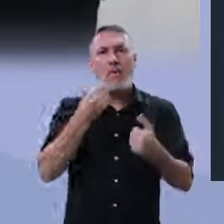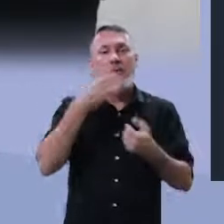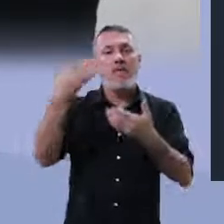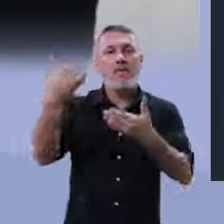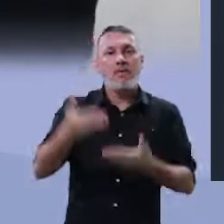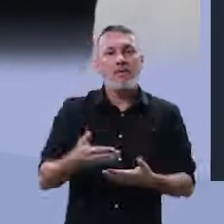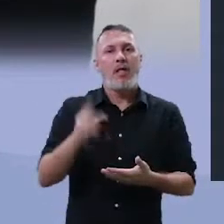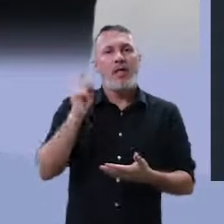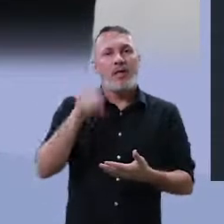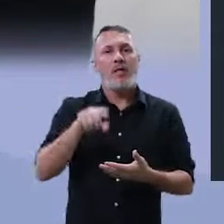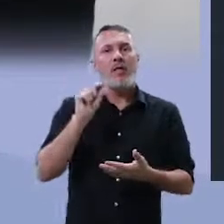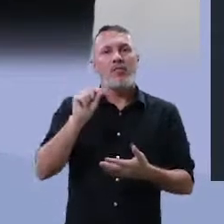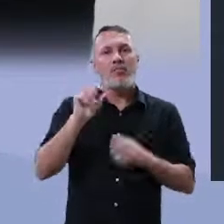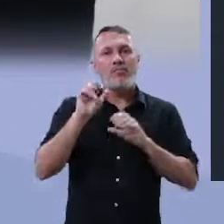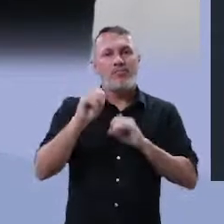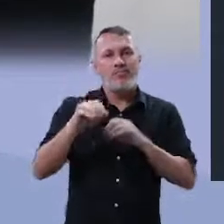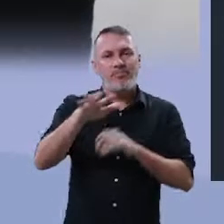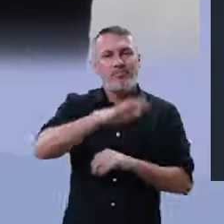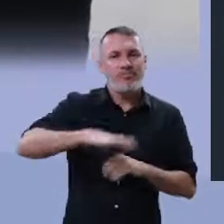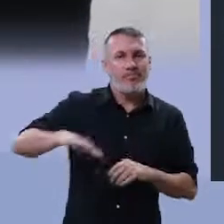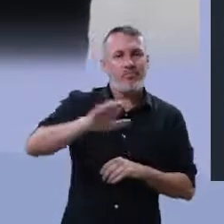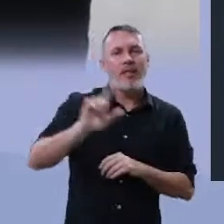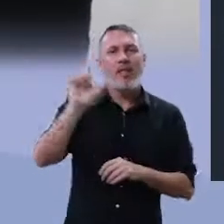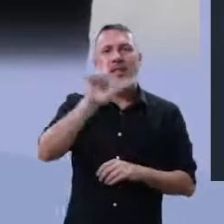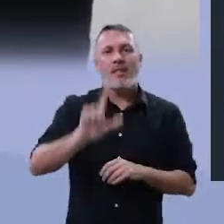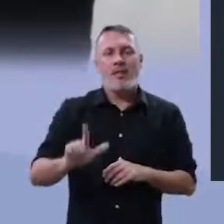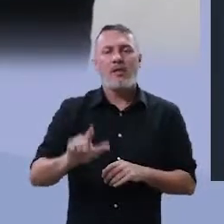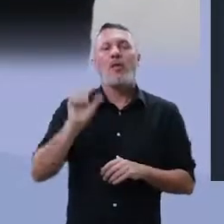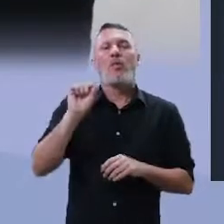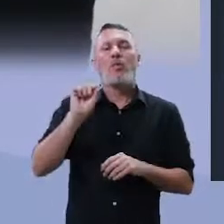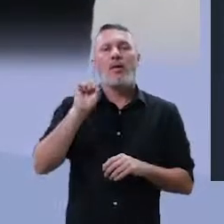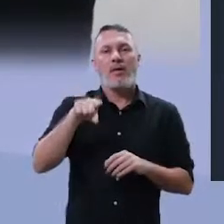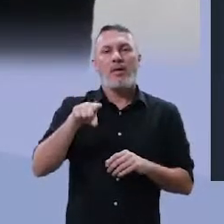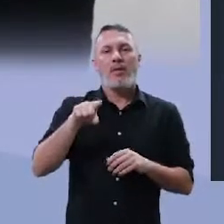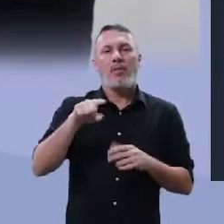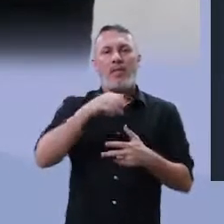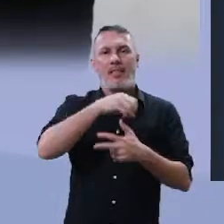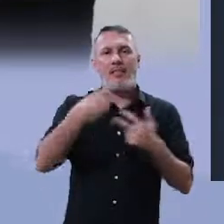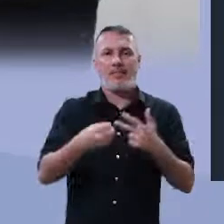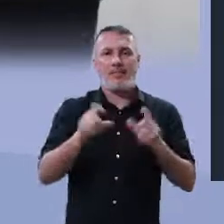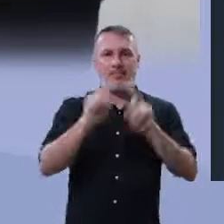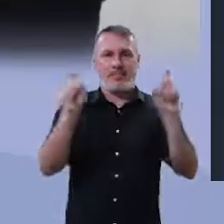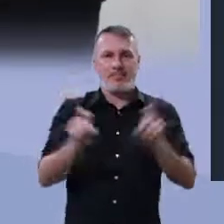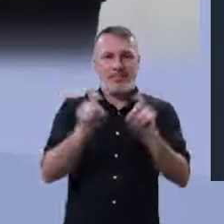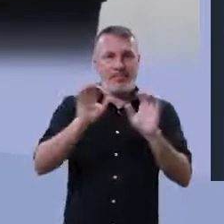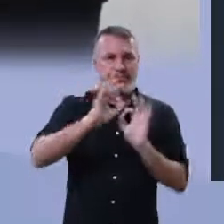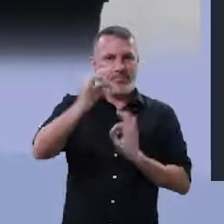tudo de bom e bem-vindo ao nosso universo literário no projeto Enem Digital.